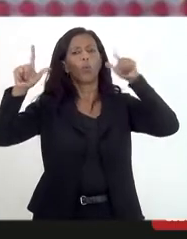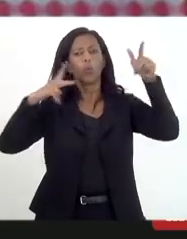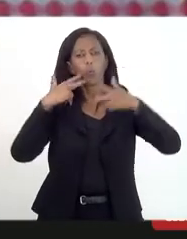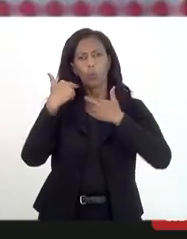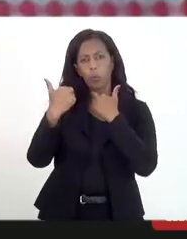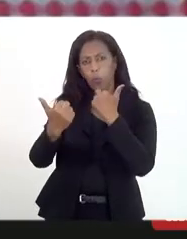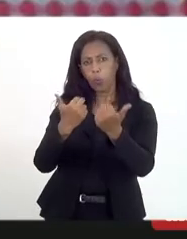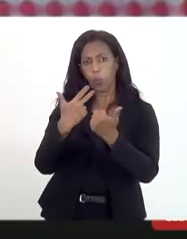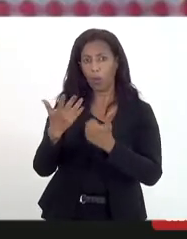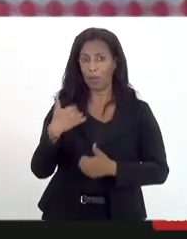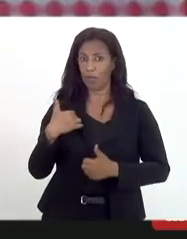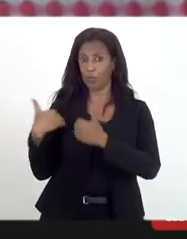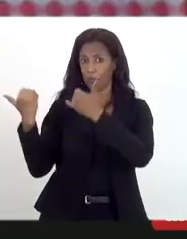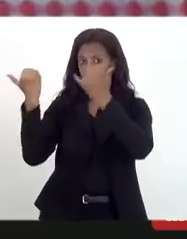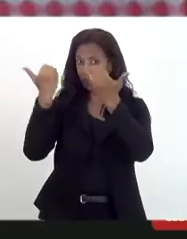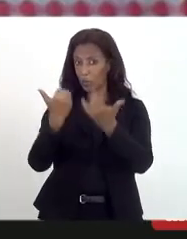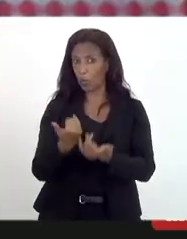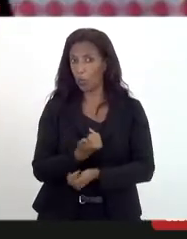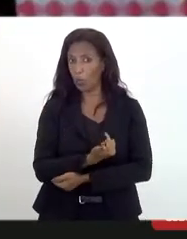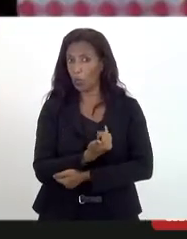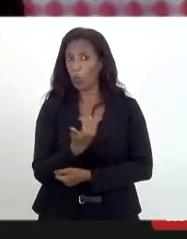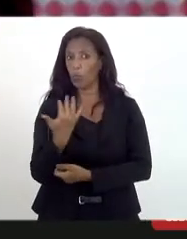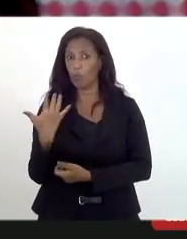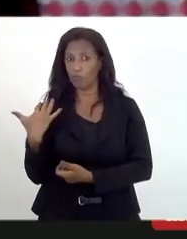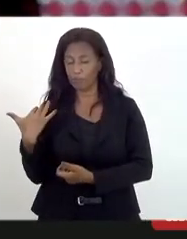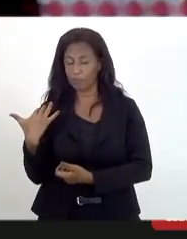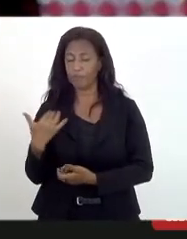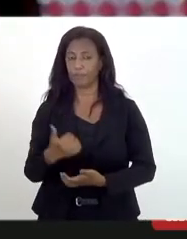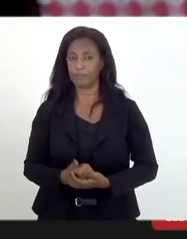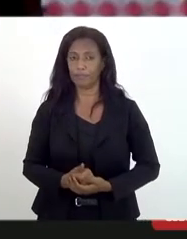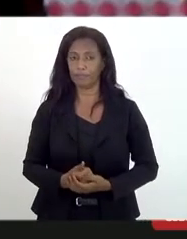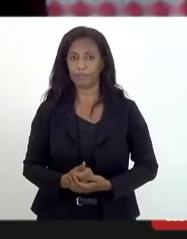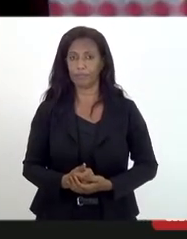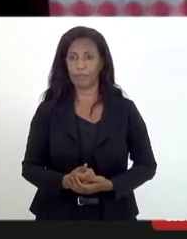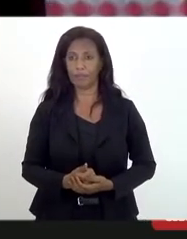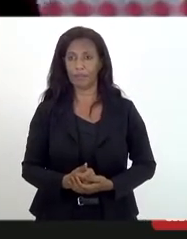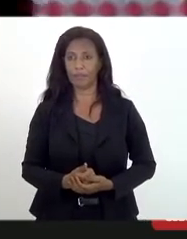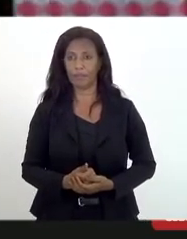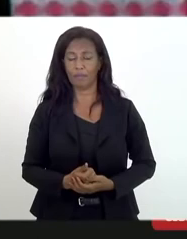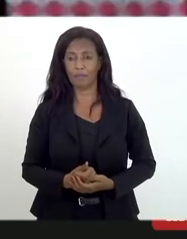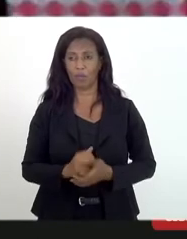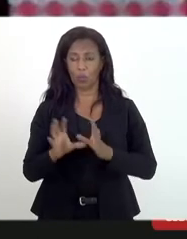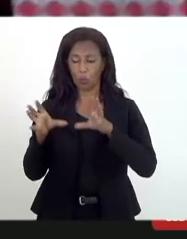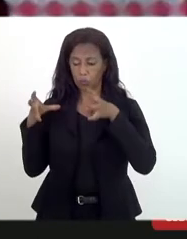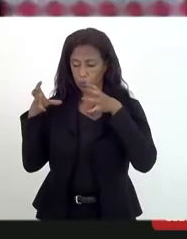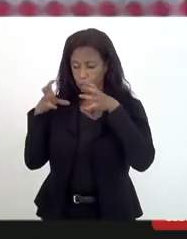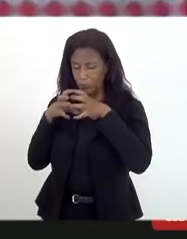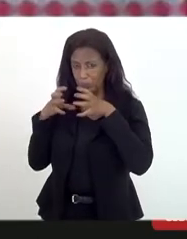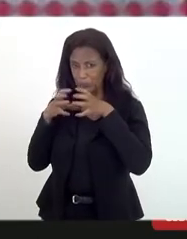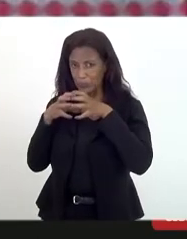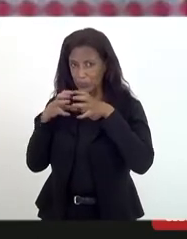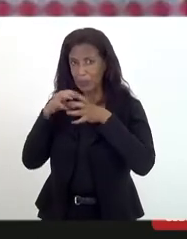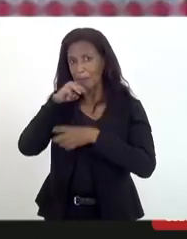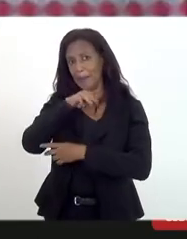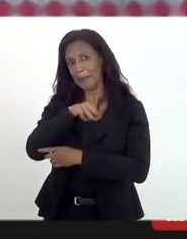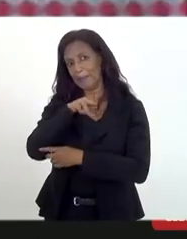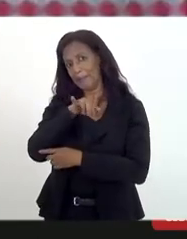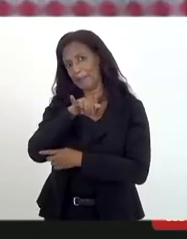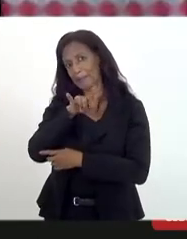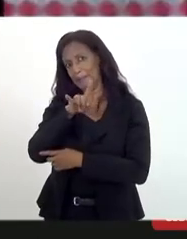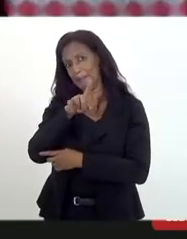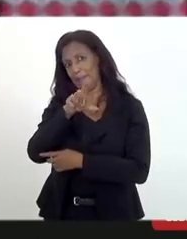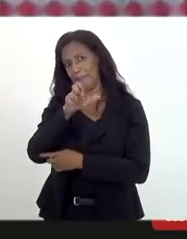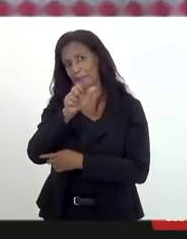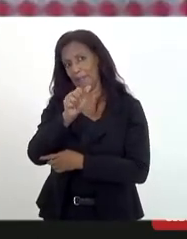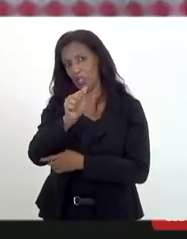falei aqui por vezes o quanto os conglomerados de mídia que